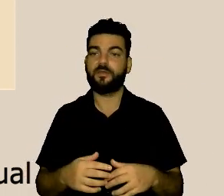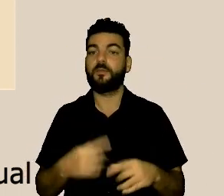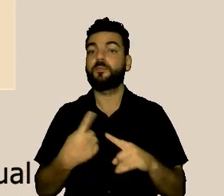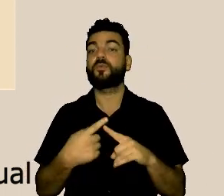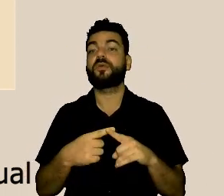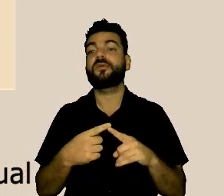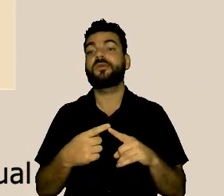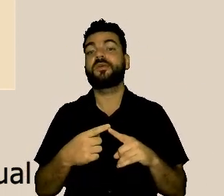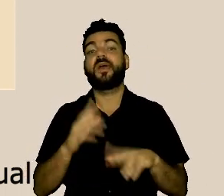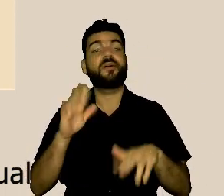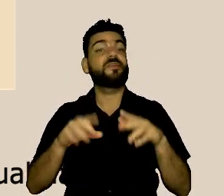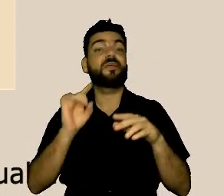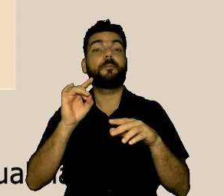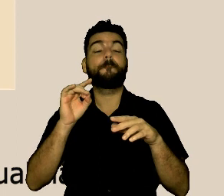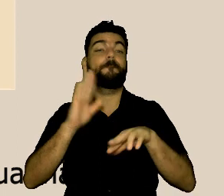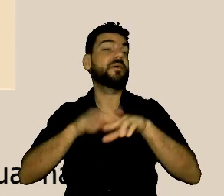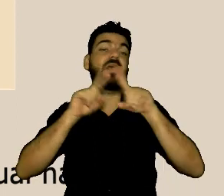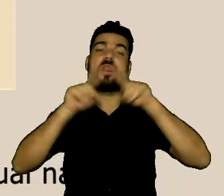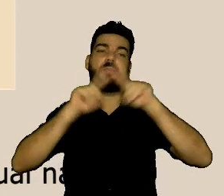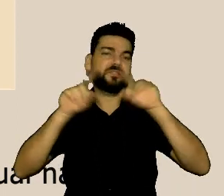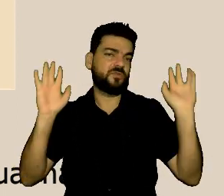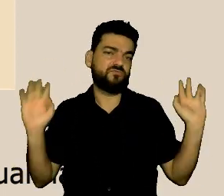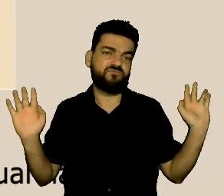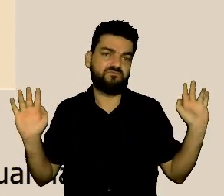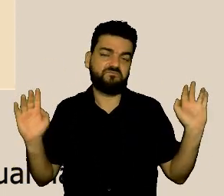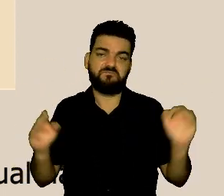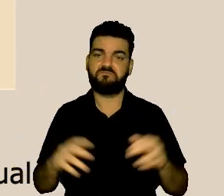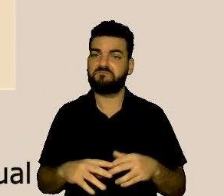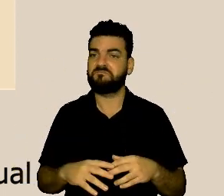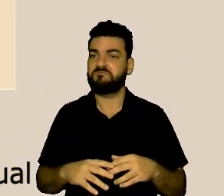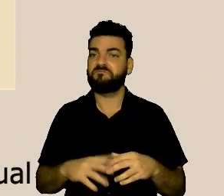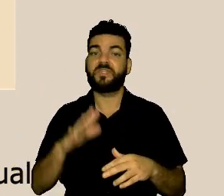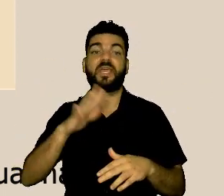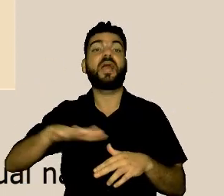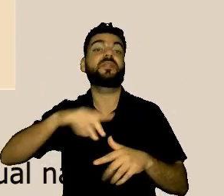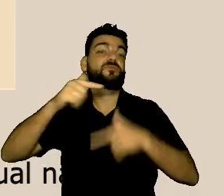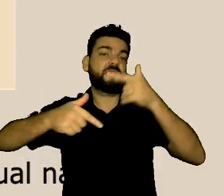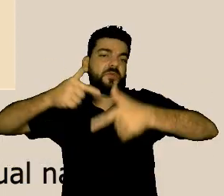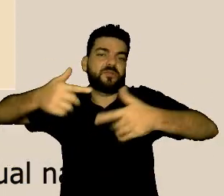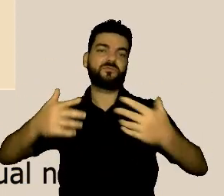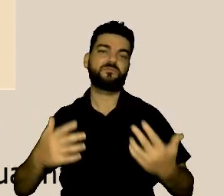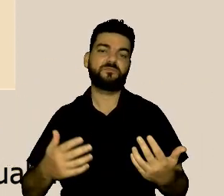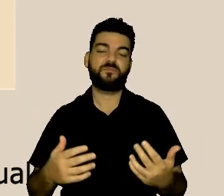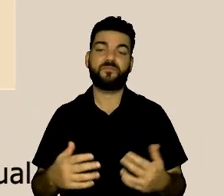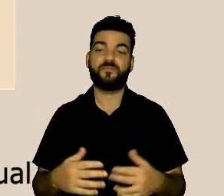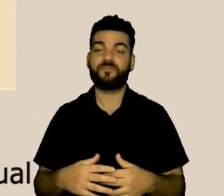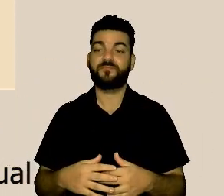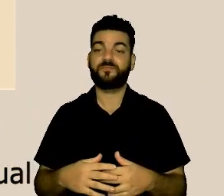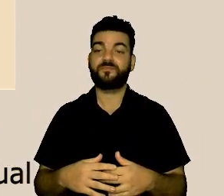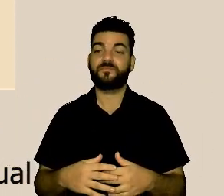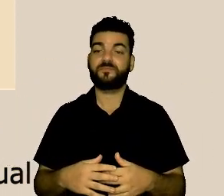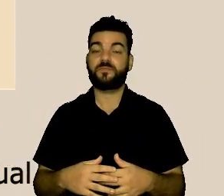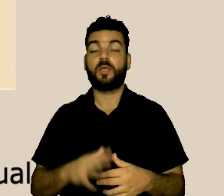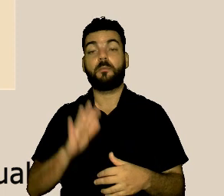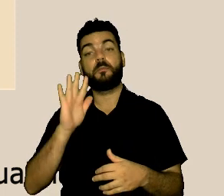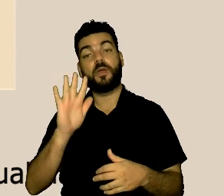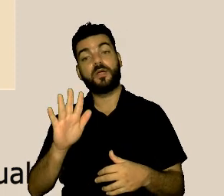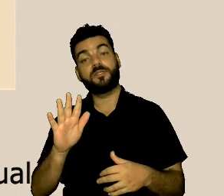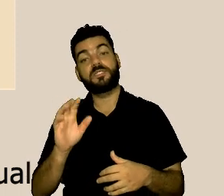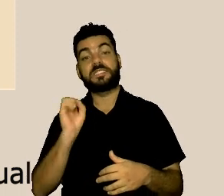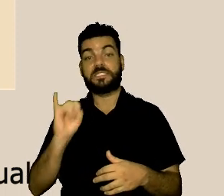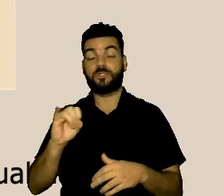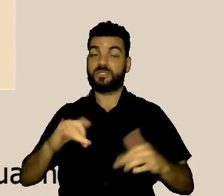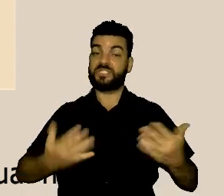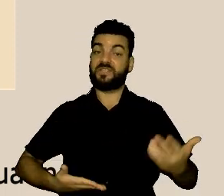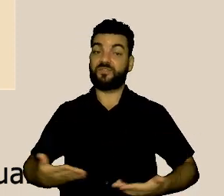queixa, vamos dizer, relacionada ao trabalho. Por outro lado, se o servidor está